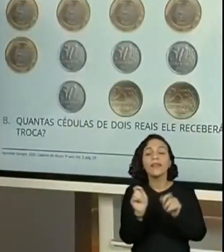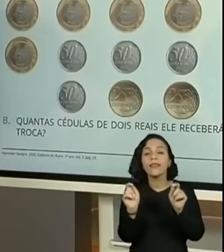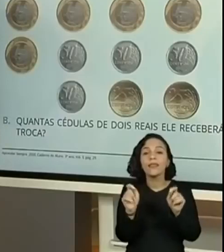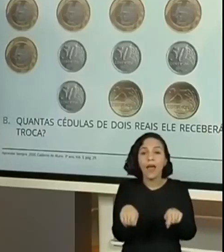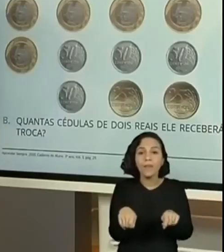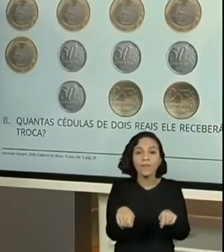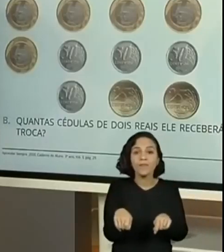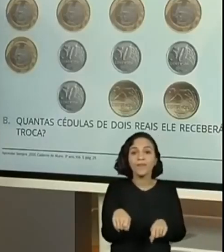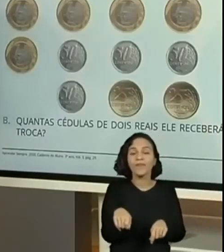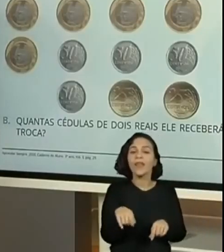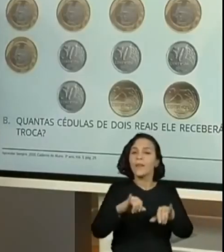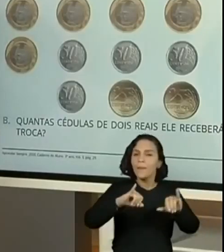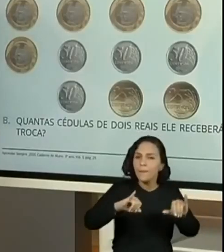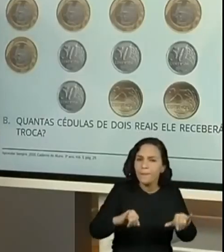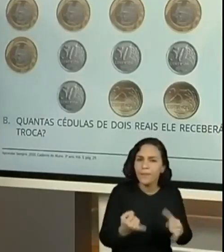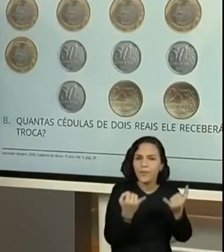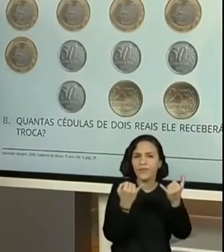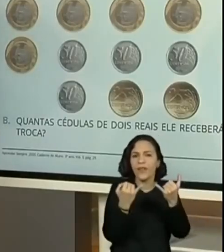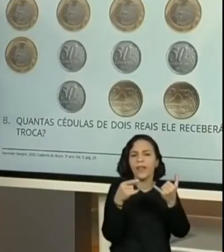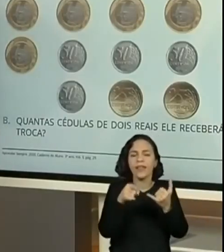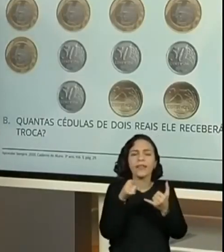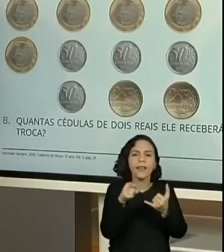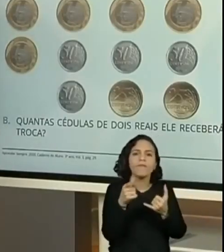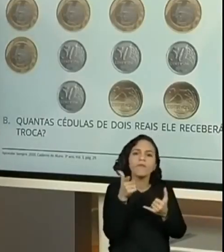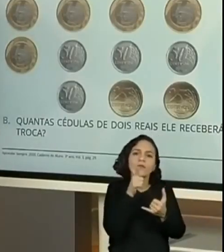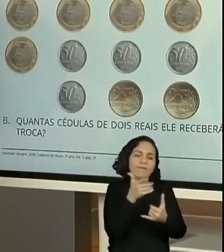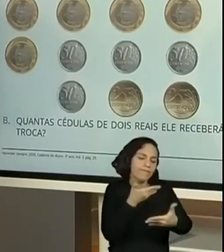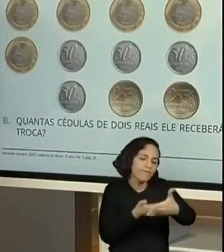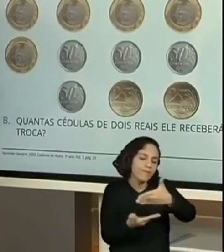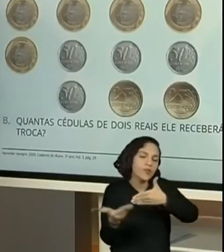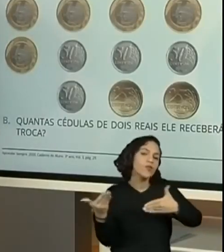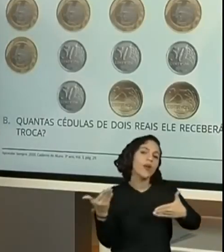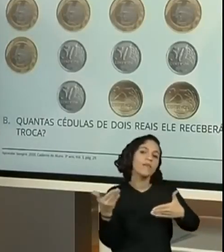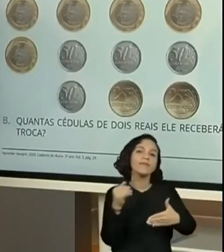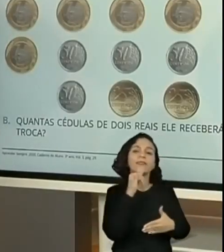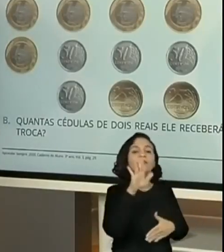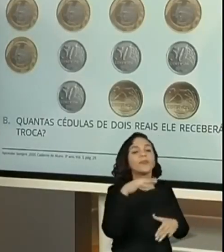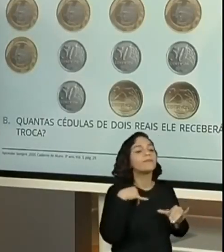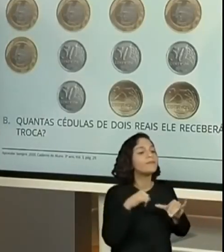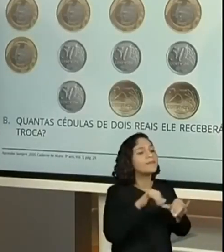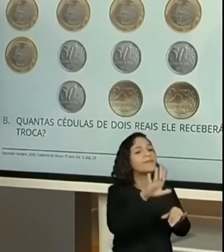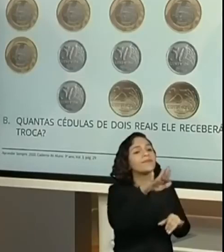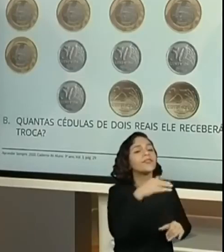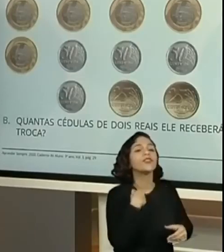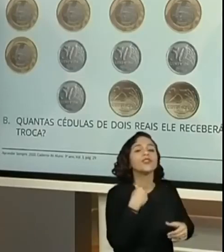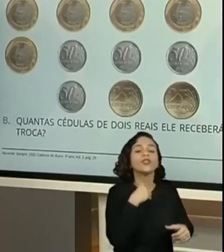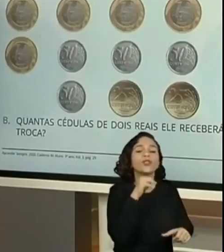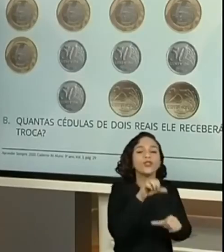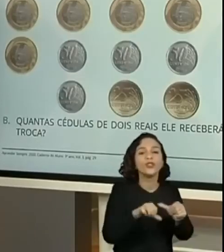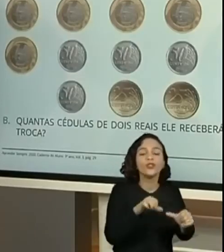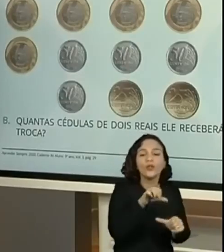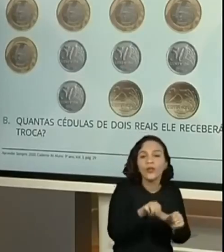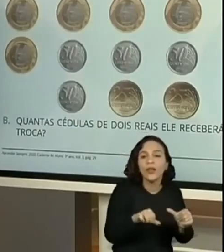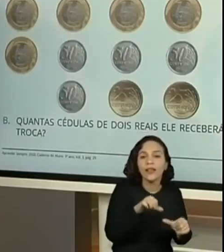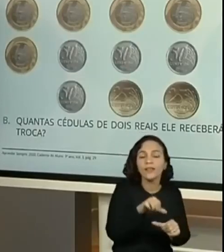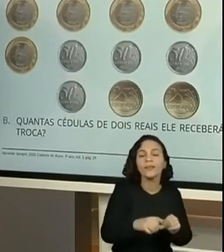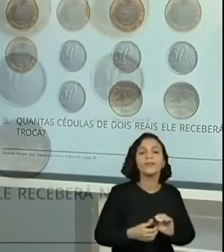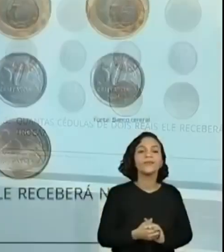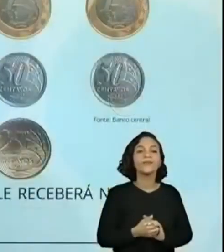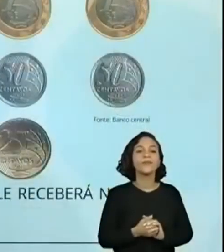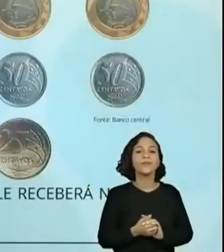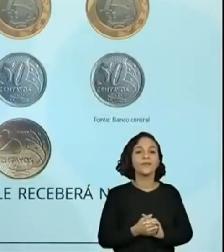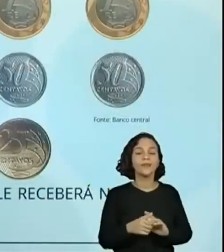posso utilizar para fazer a troca das moedas do Emerson por cédulas de dois reais.